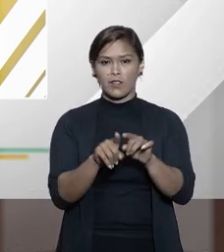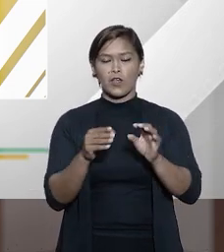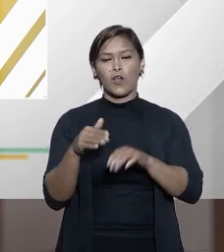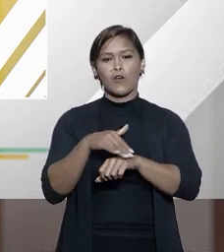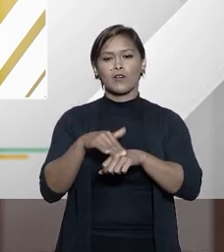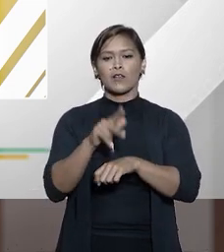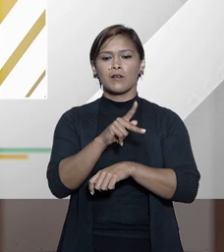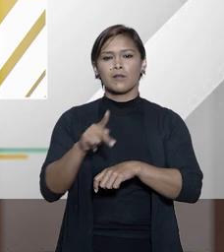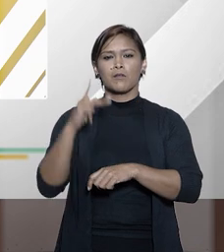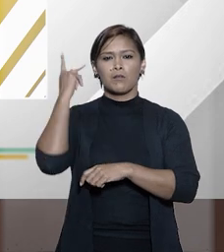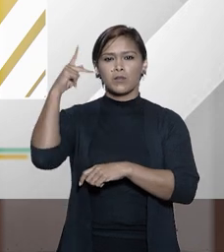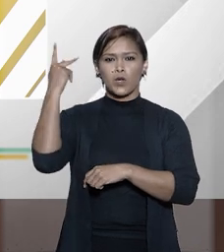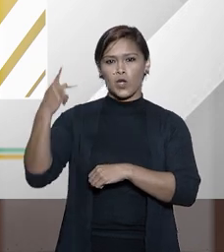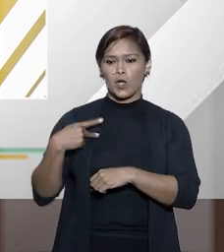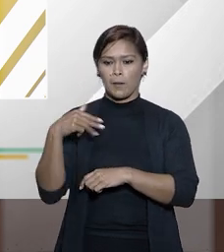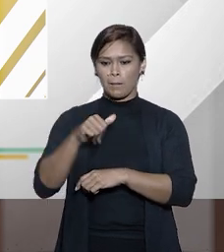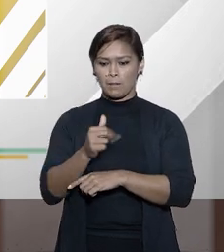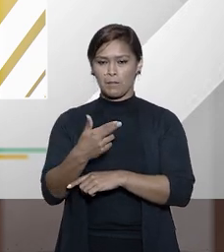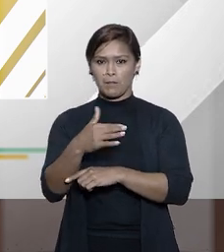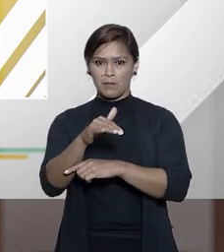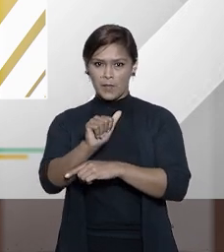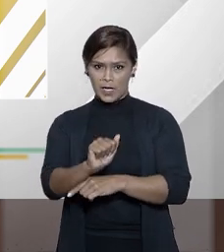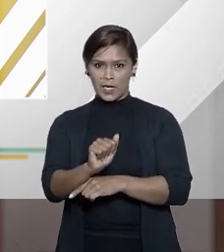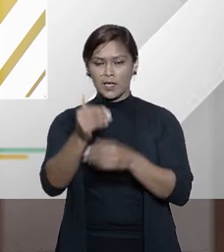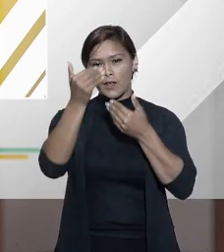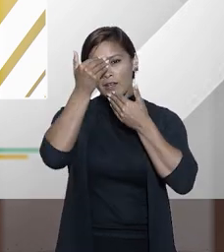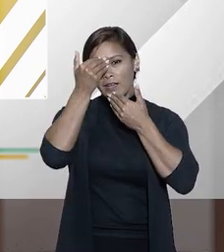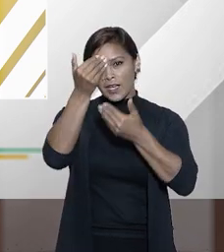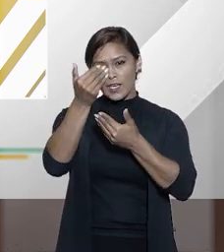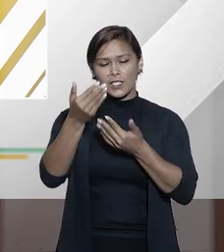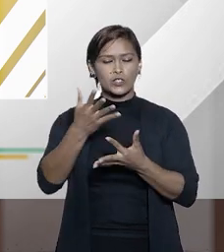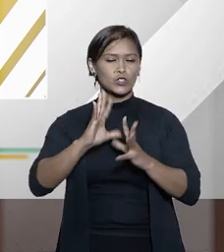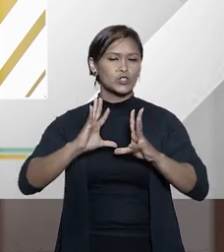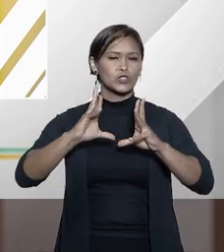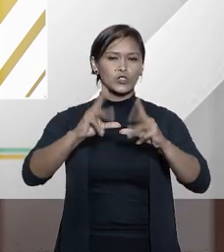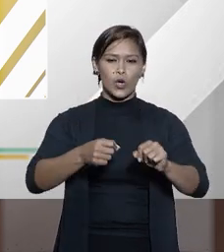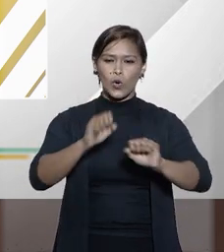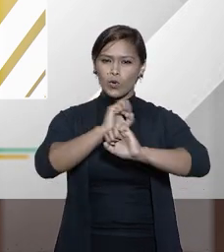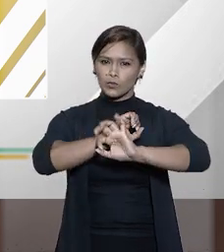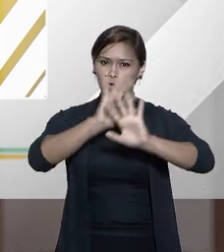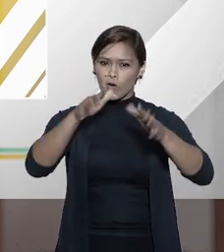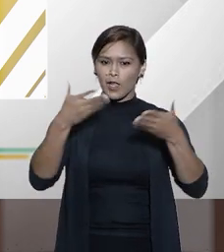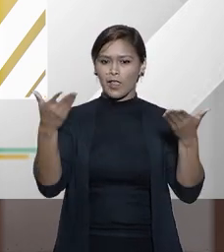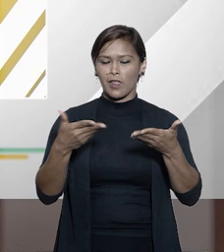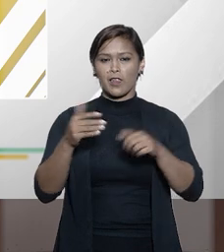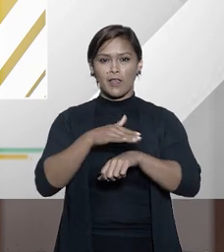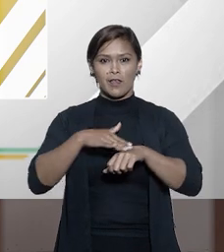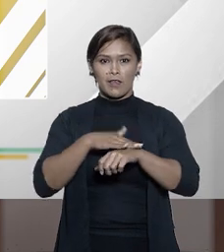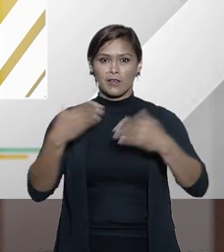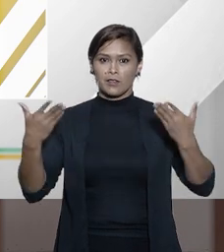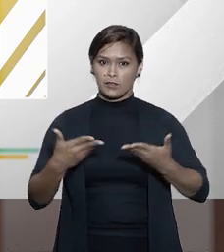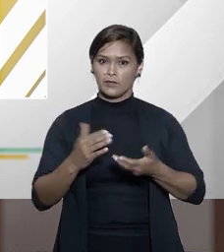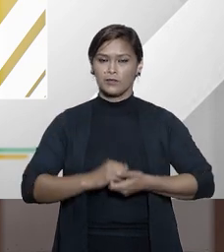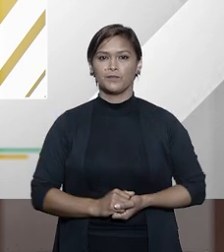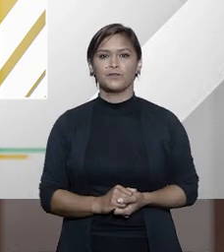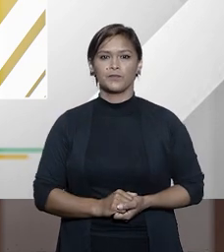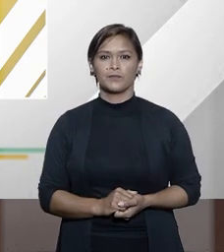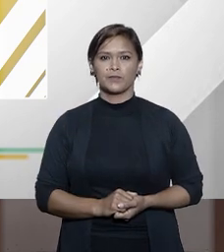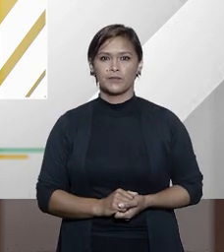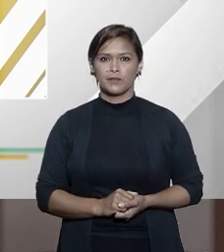conversamos com a procuradora federal Maria Rosa Loula a eu agradeço todos os esclarecimentos na nossa conversa de hoje